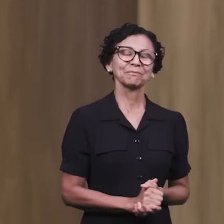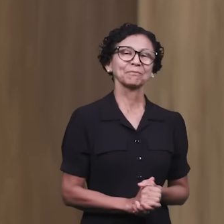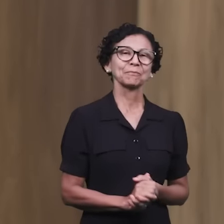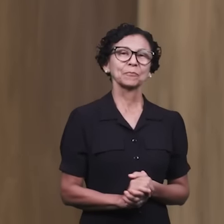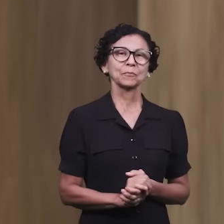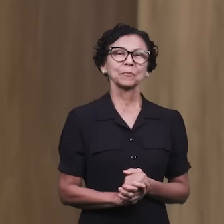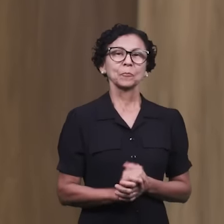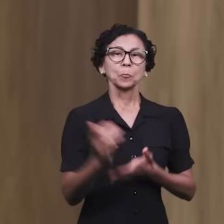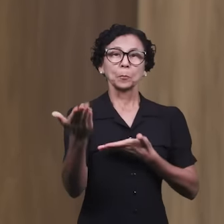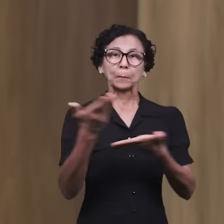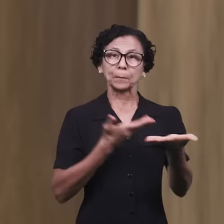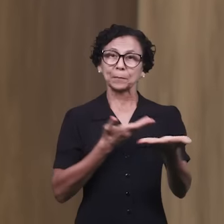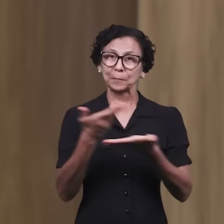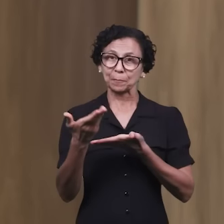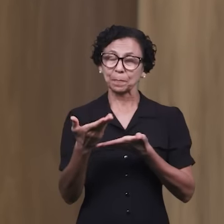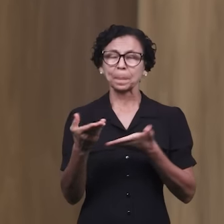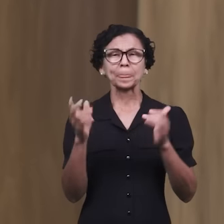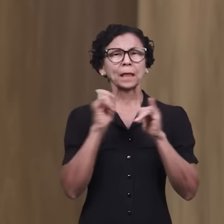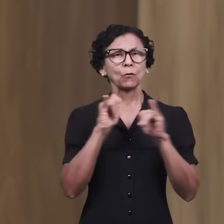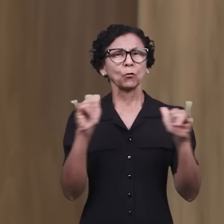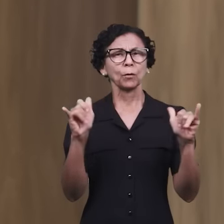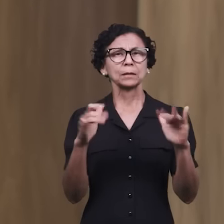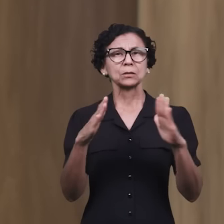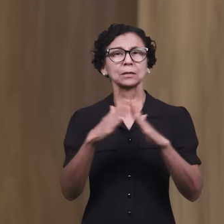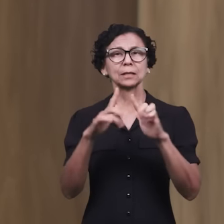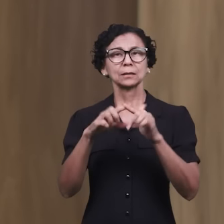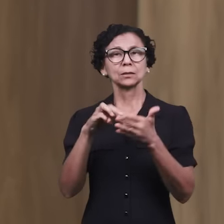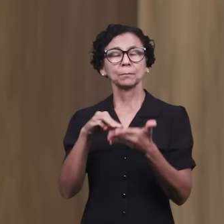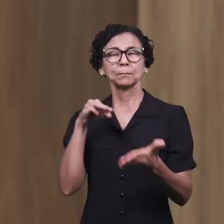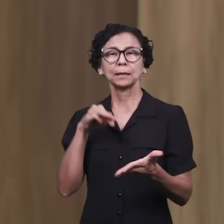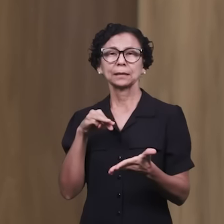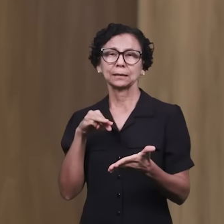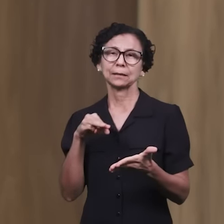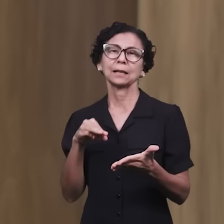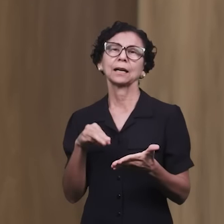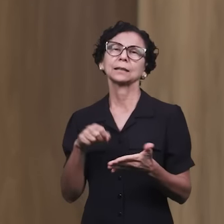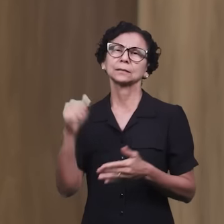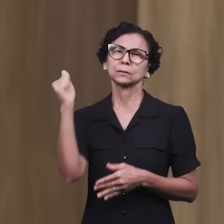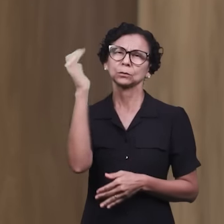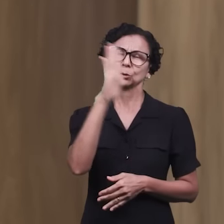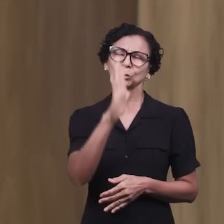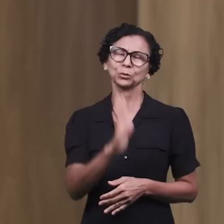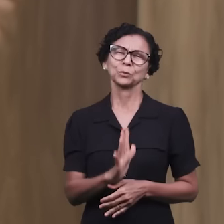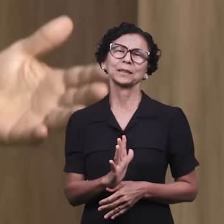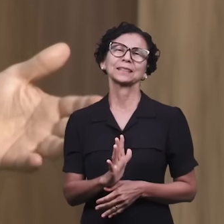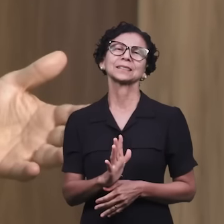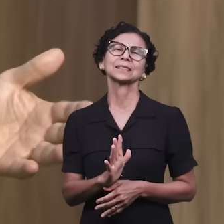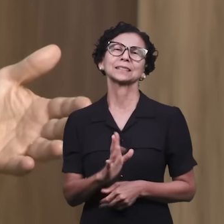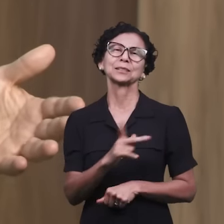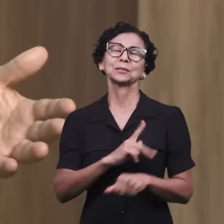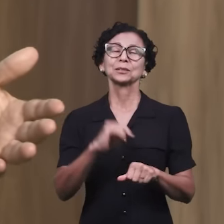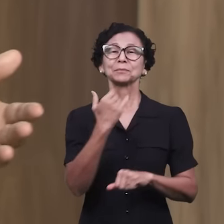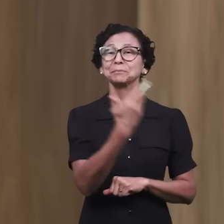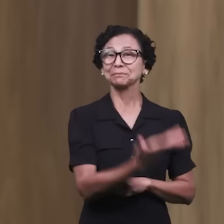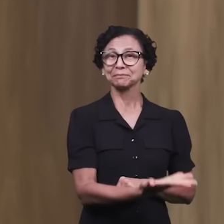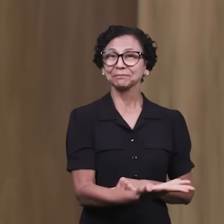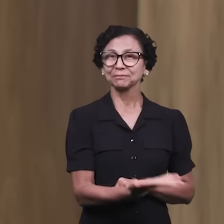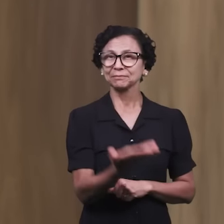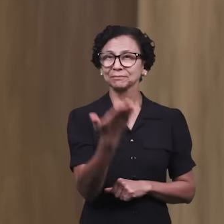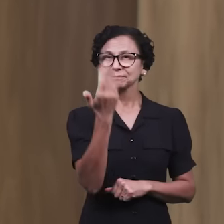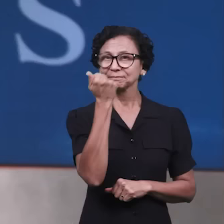compartilhando com você as informações das igrejas Cristã Maranata, as nossas igrejas pelo Brasil e também no exterior.